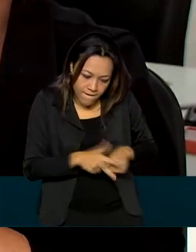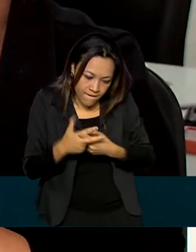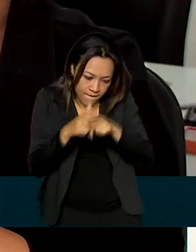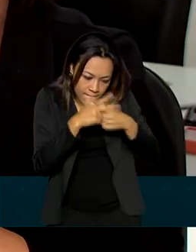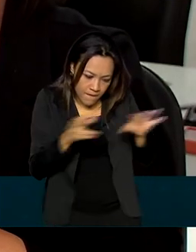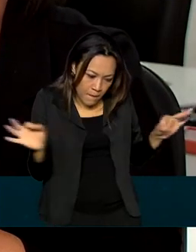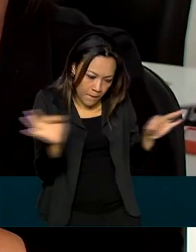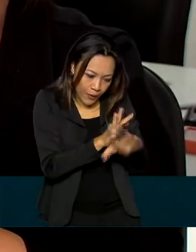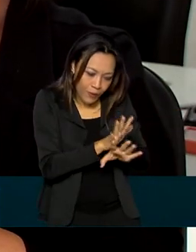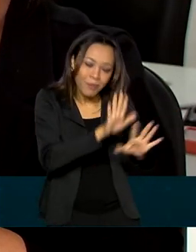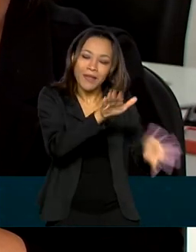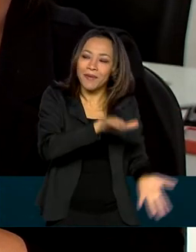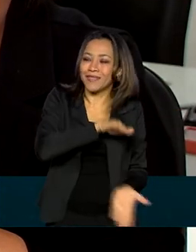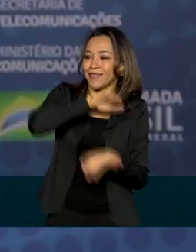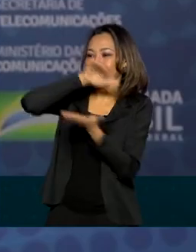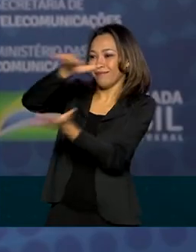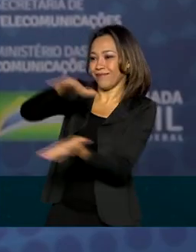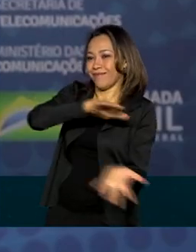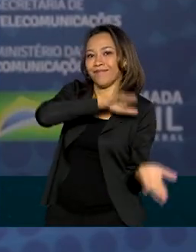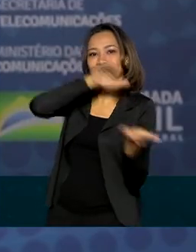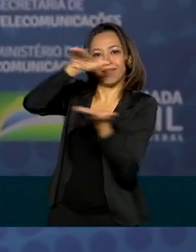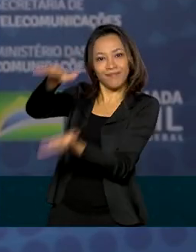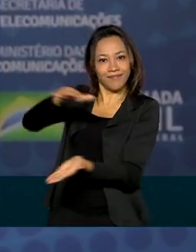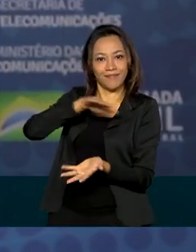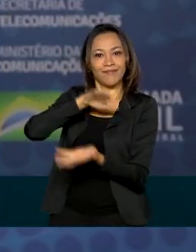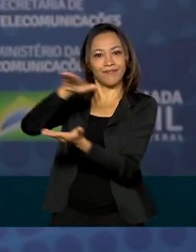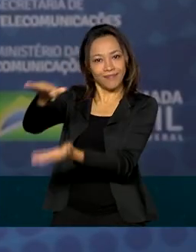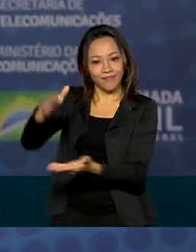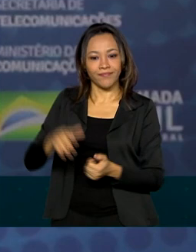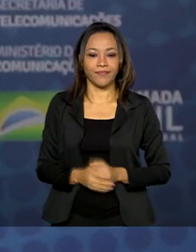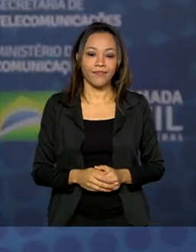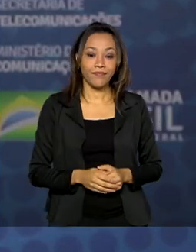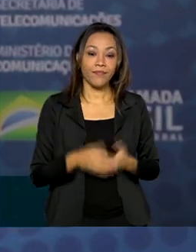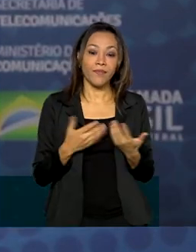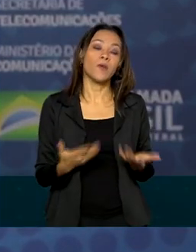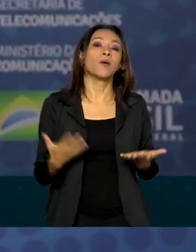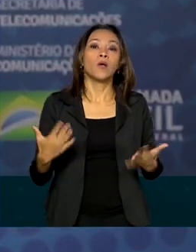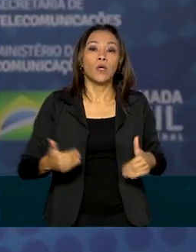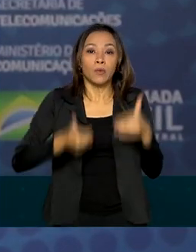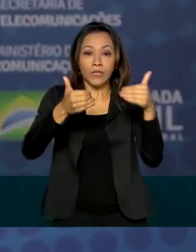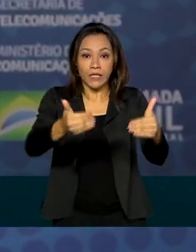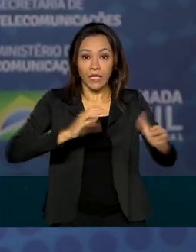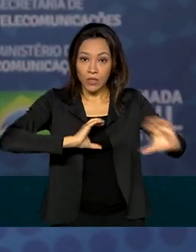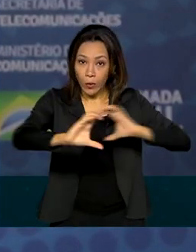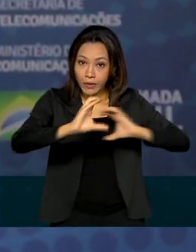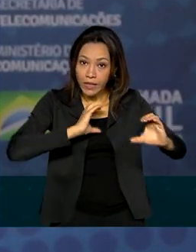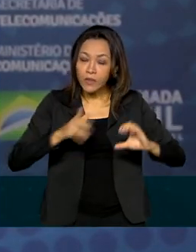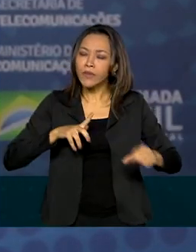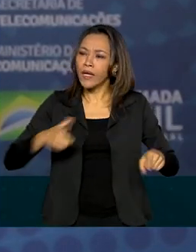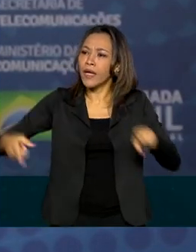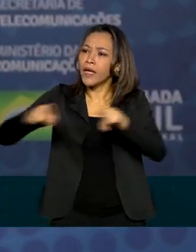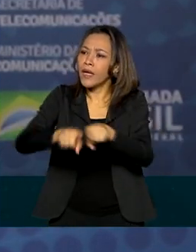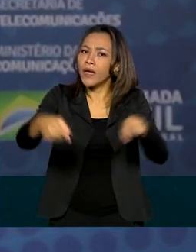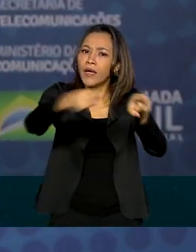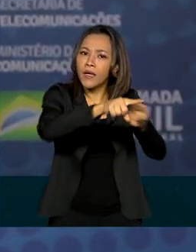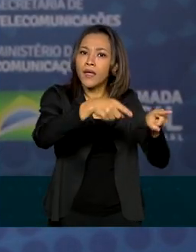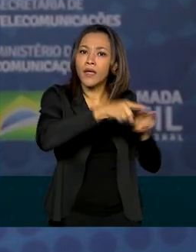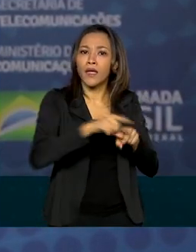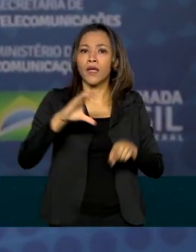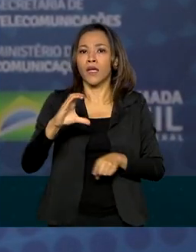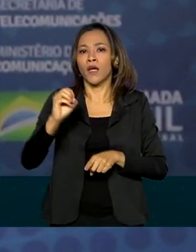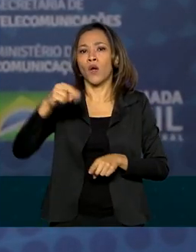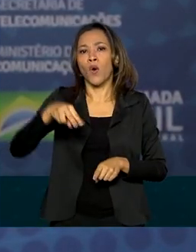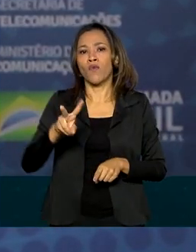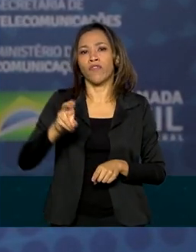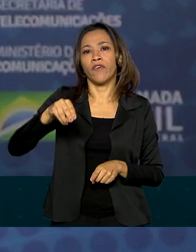serem entregues aos novos endereços. O Ministério das Comunicações estabelece convênios com centros de recondicionamento de computadores.